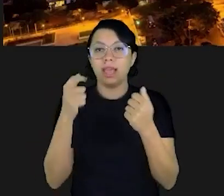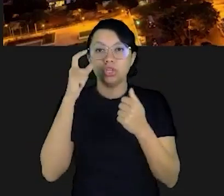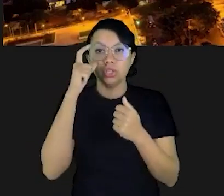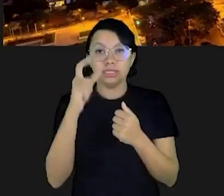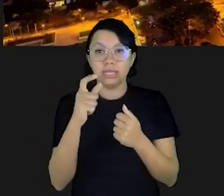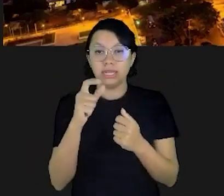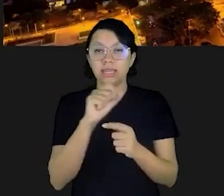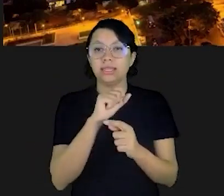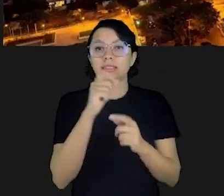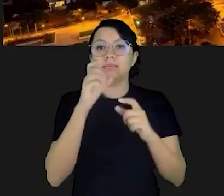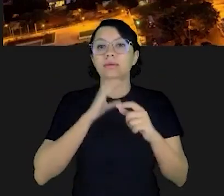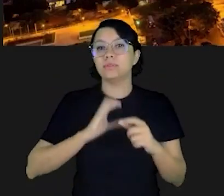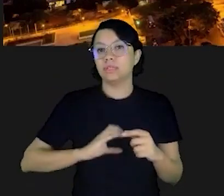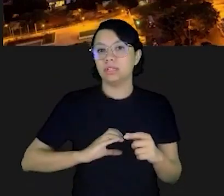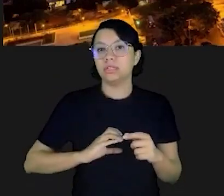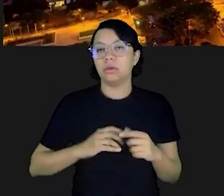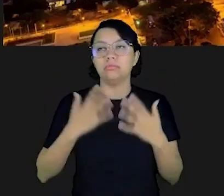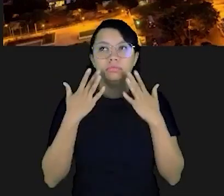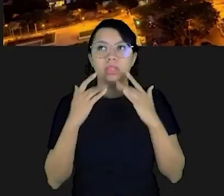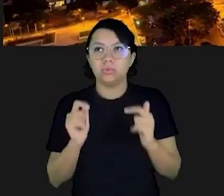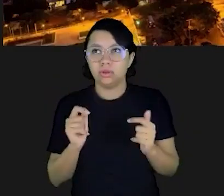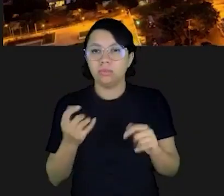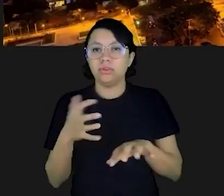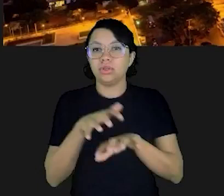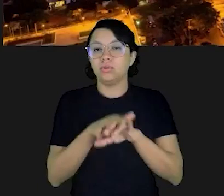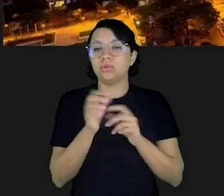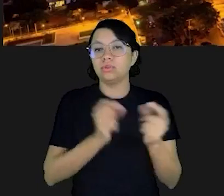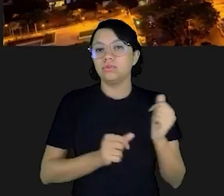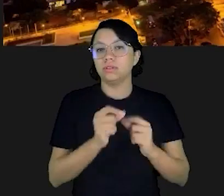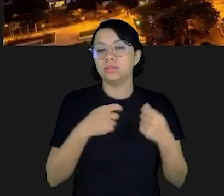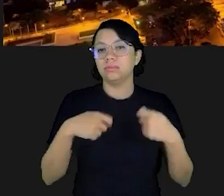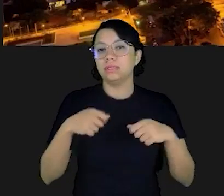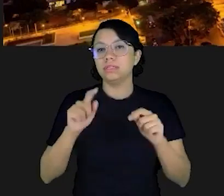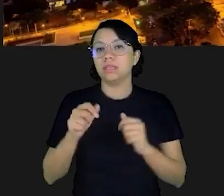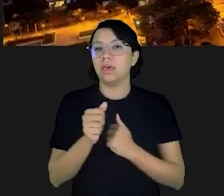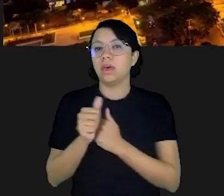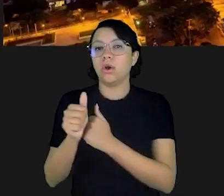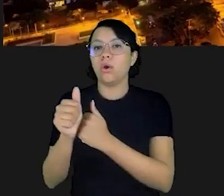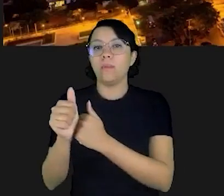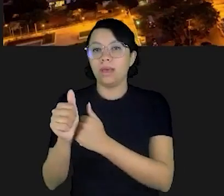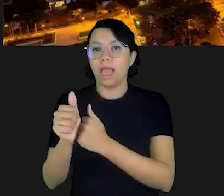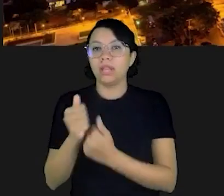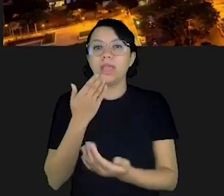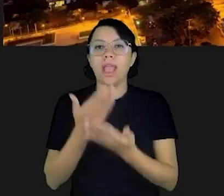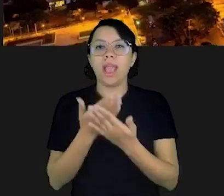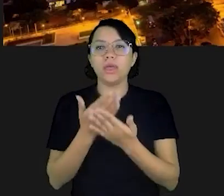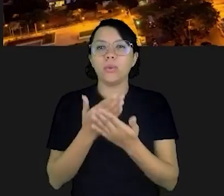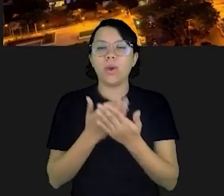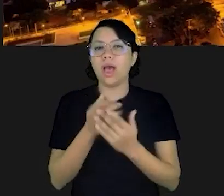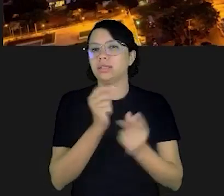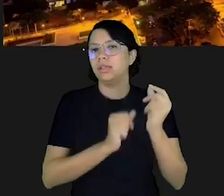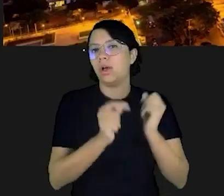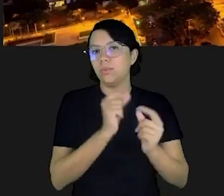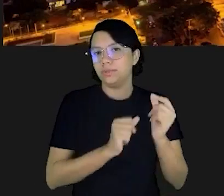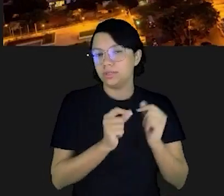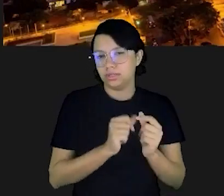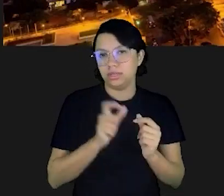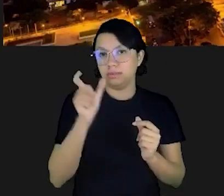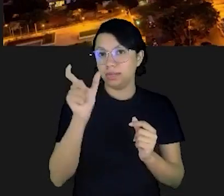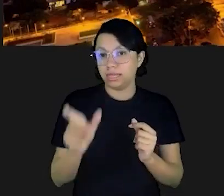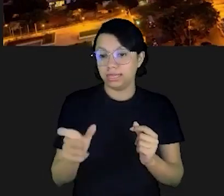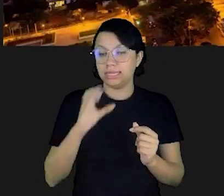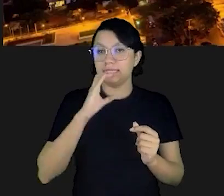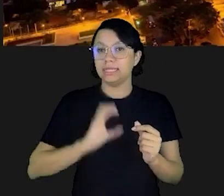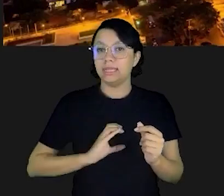de interesse para o cidadão e, naturalmente, a inclusão financeira precisa ser acompanhada de educação financeira para que o